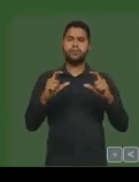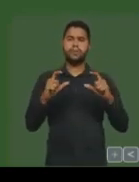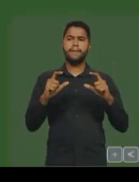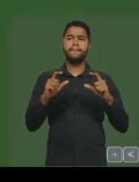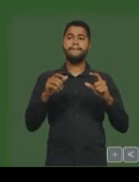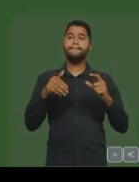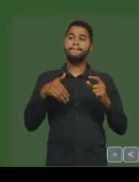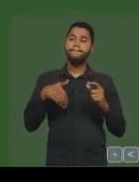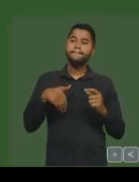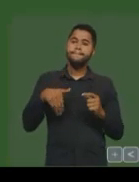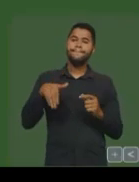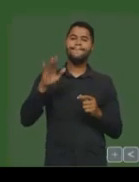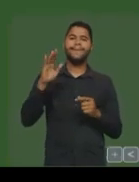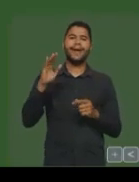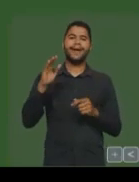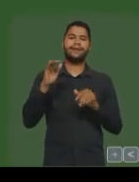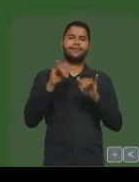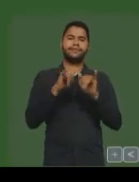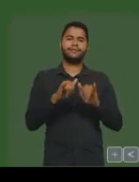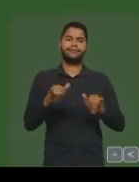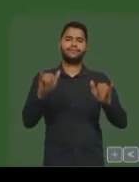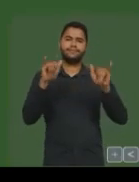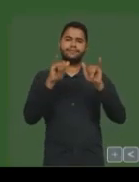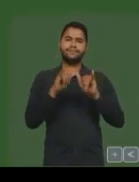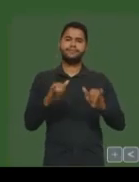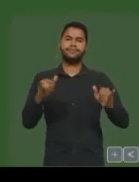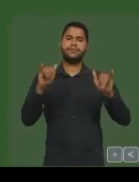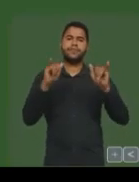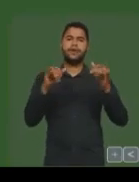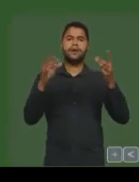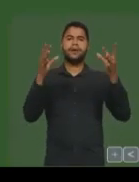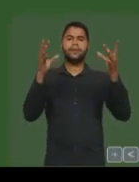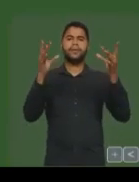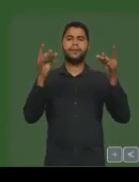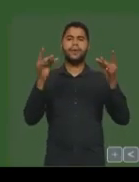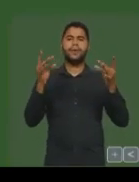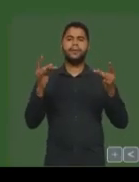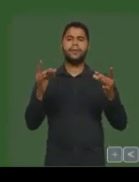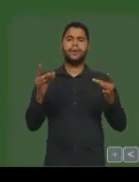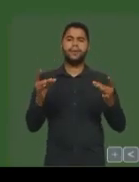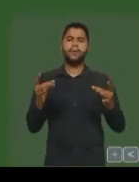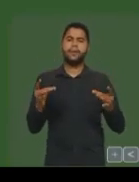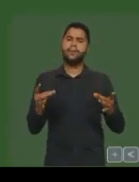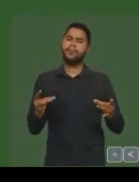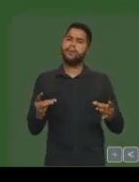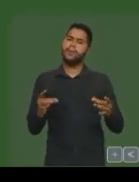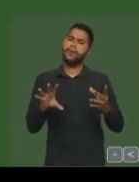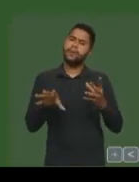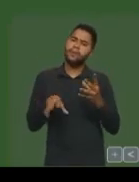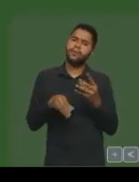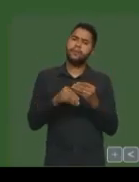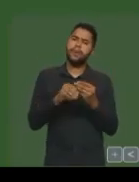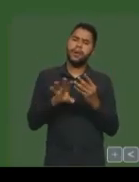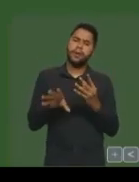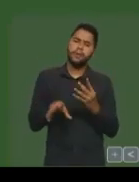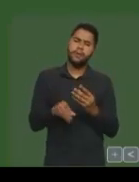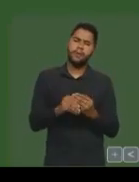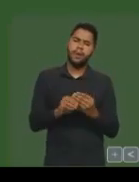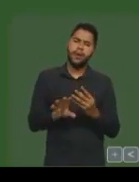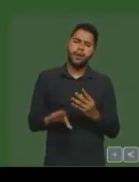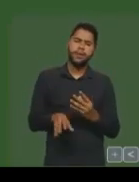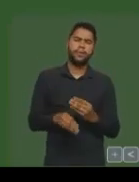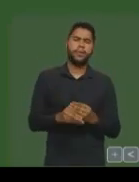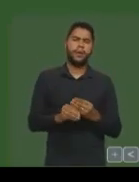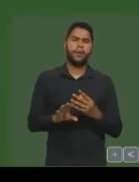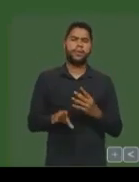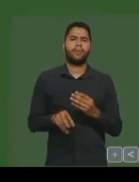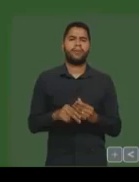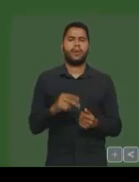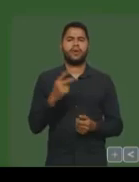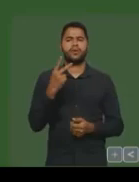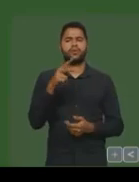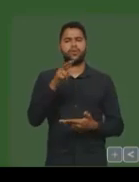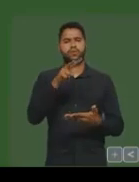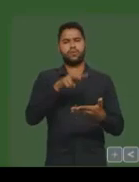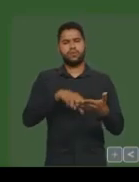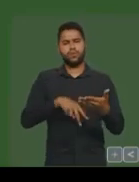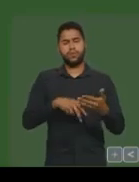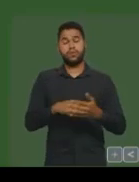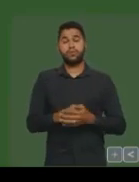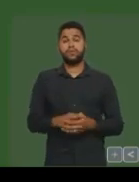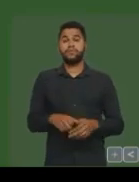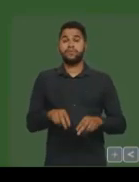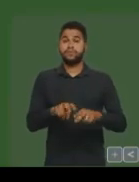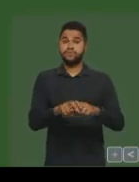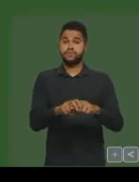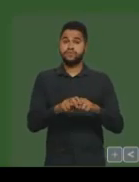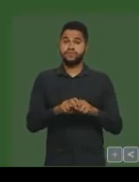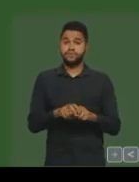mais informações detalhadas, que vão acrescentando ali para a sua leitura. Então, é